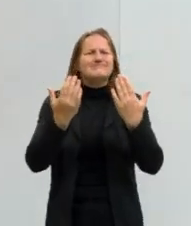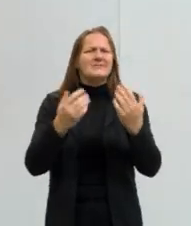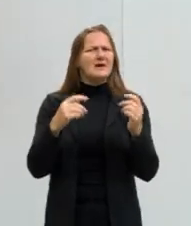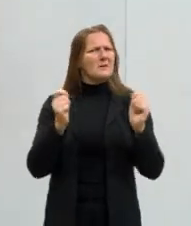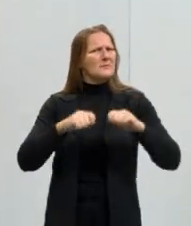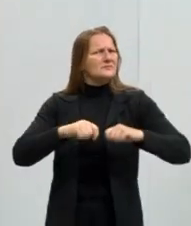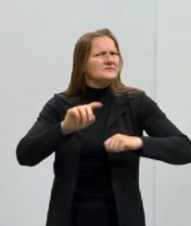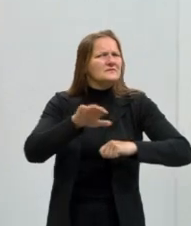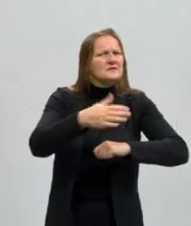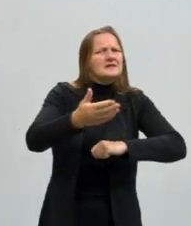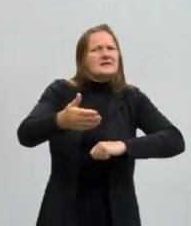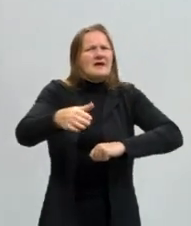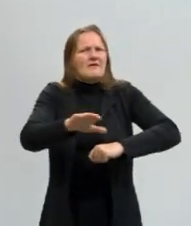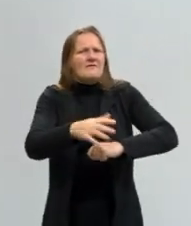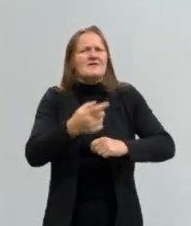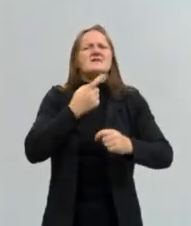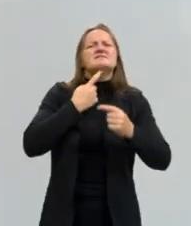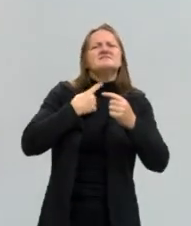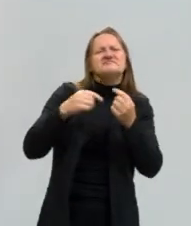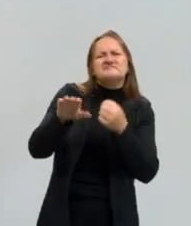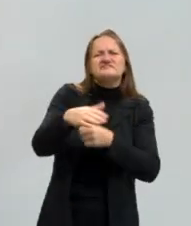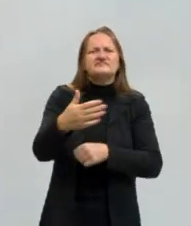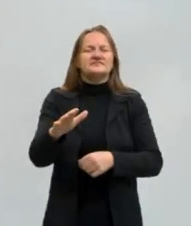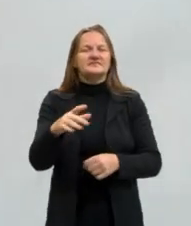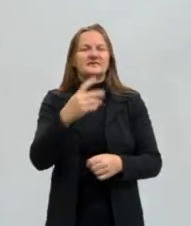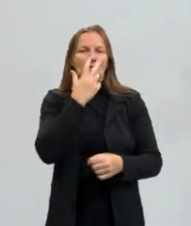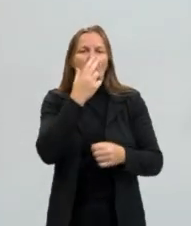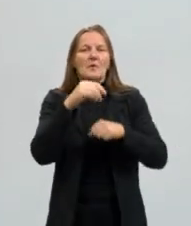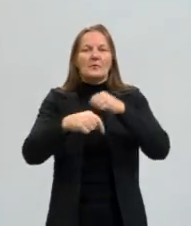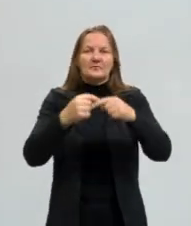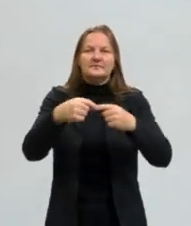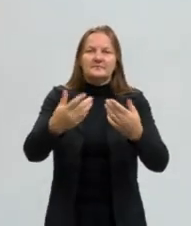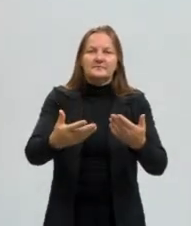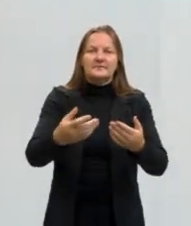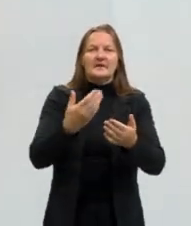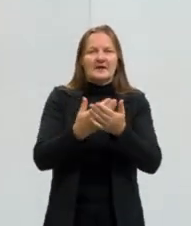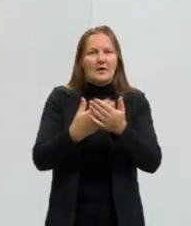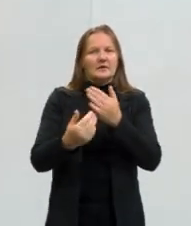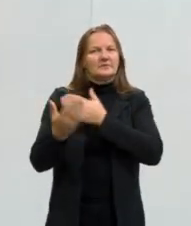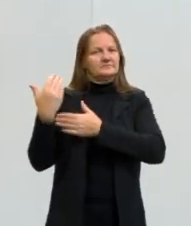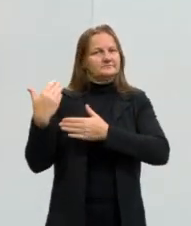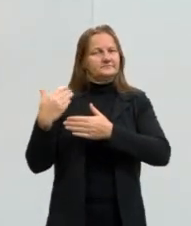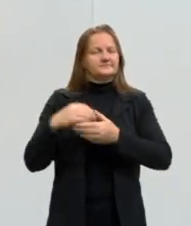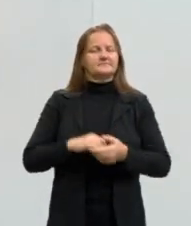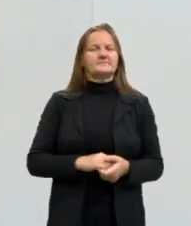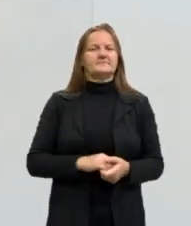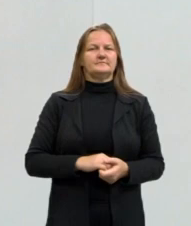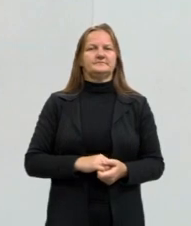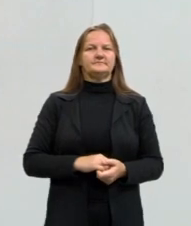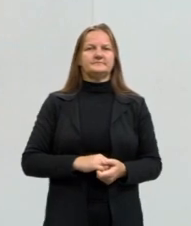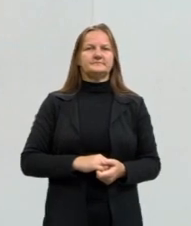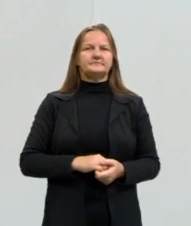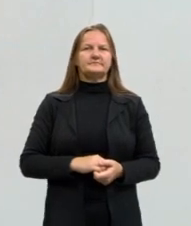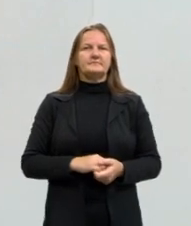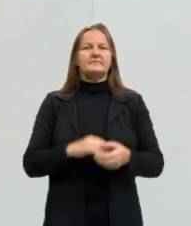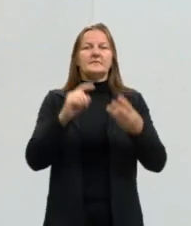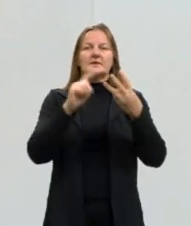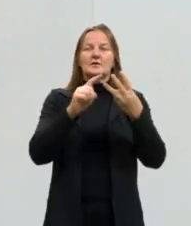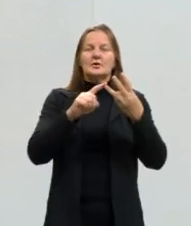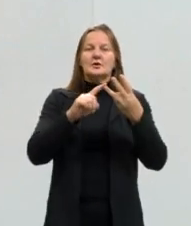possibilidades, desejos, como comentamos também na aula passada. E o